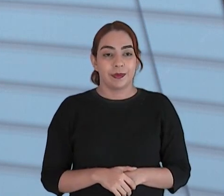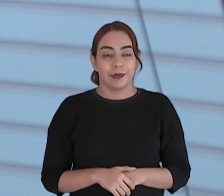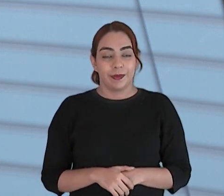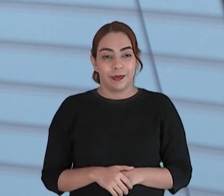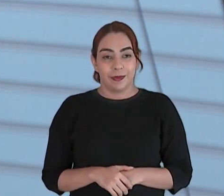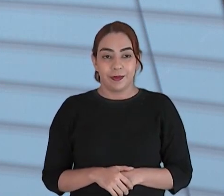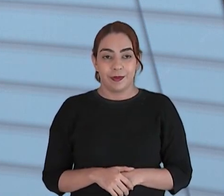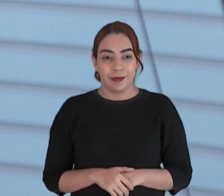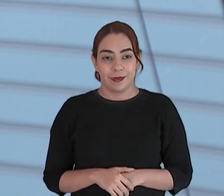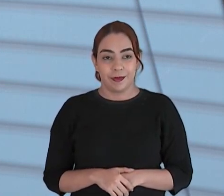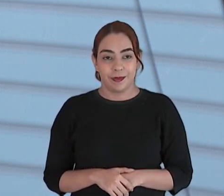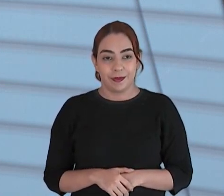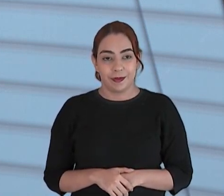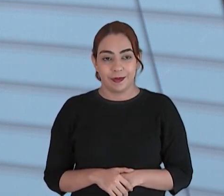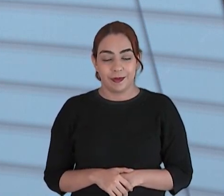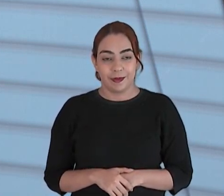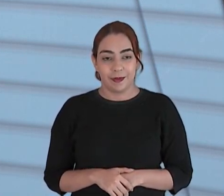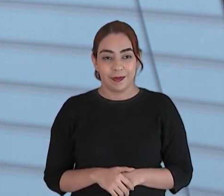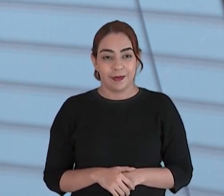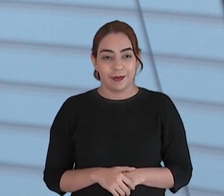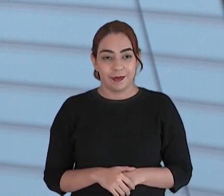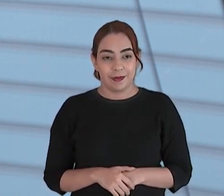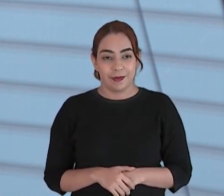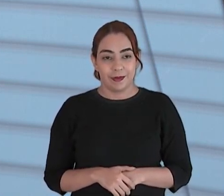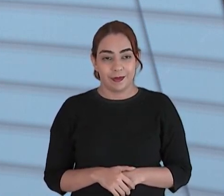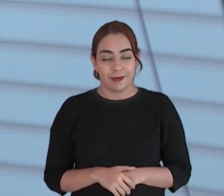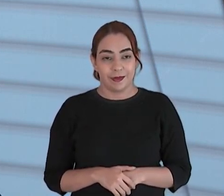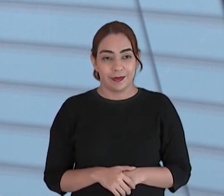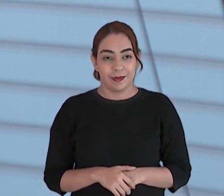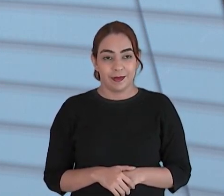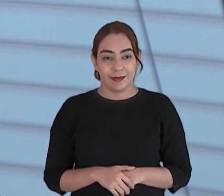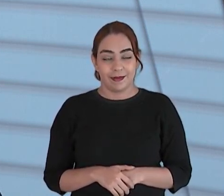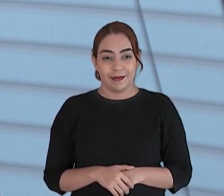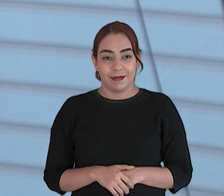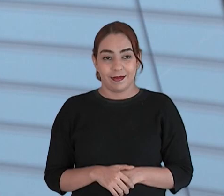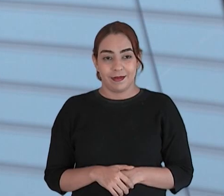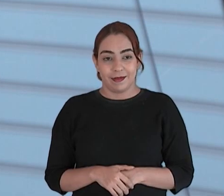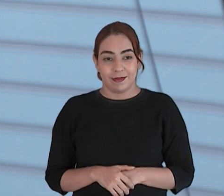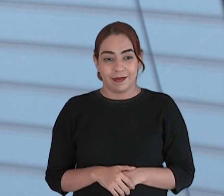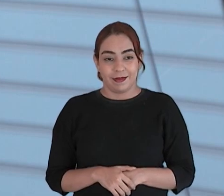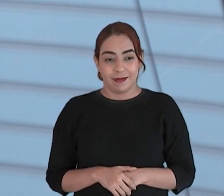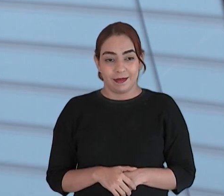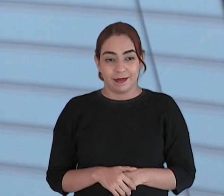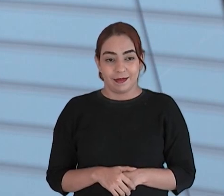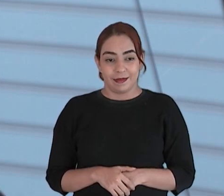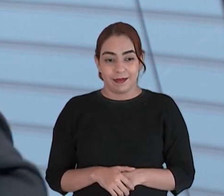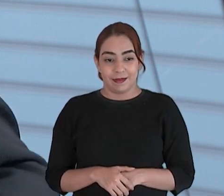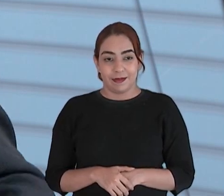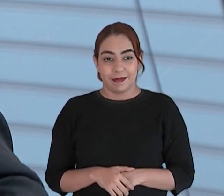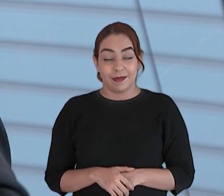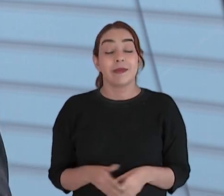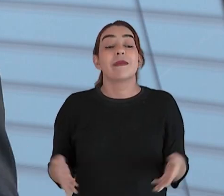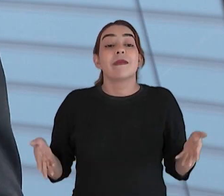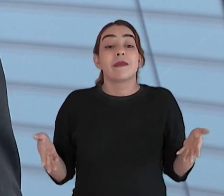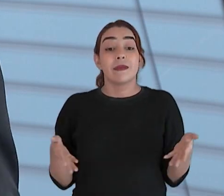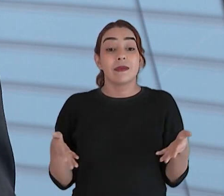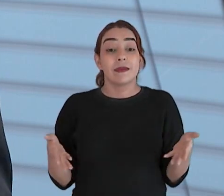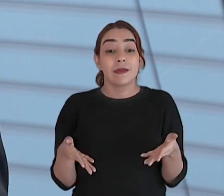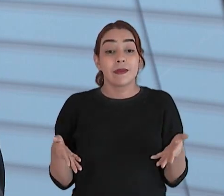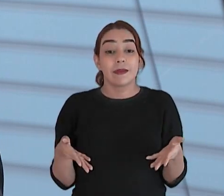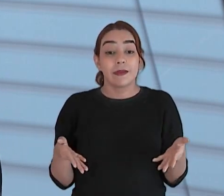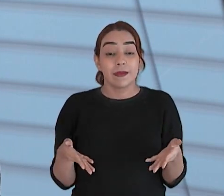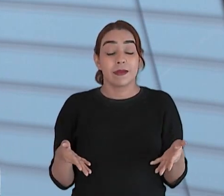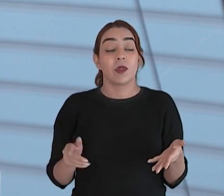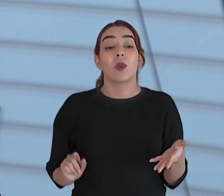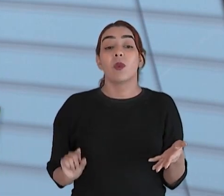3.412, 3.412 programas realizados. E no programa de hoje, a